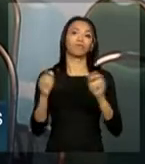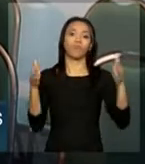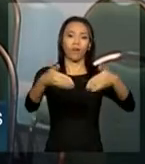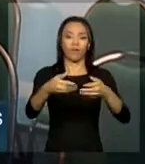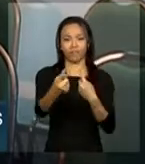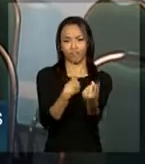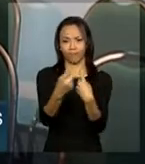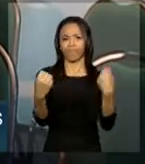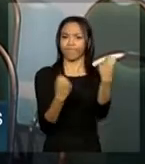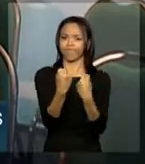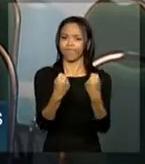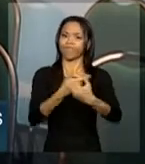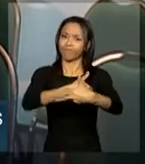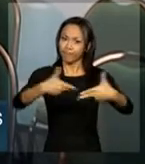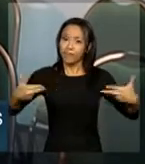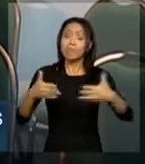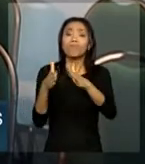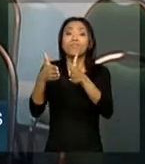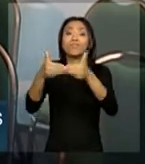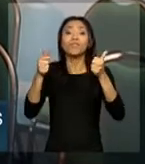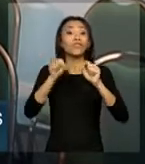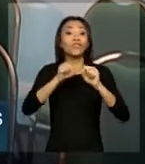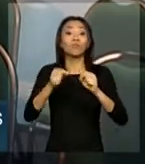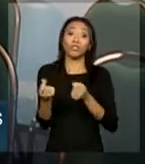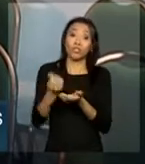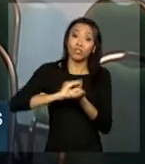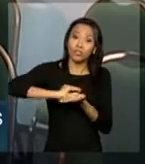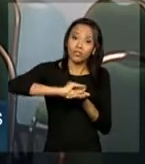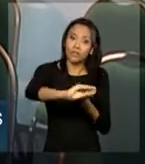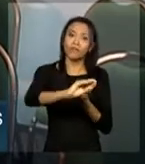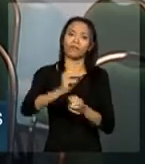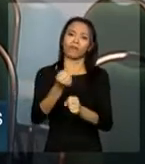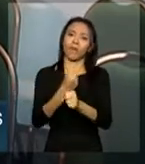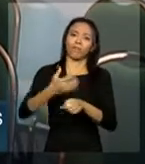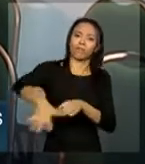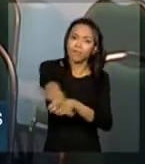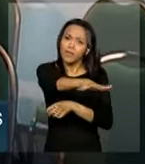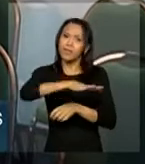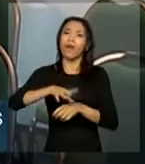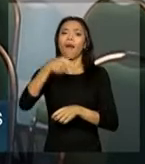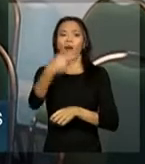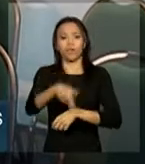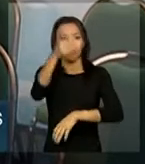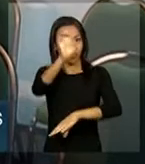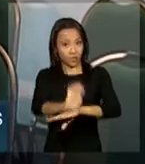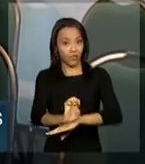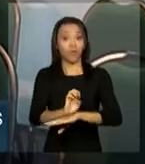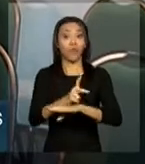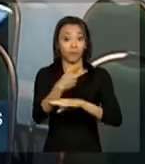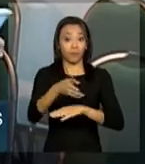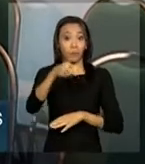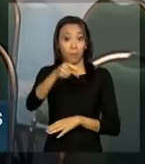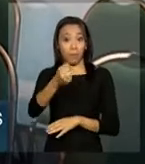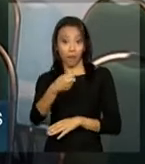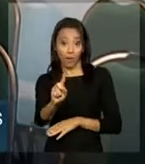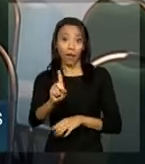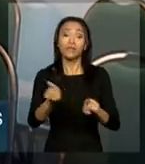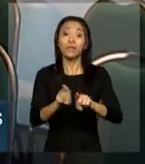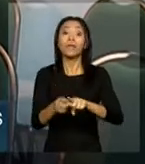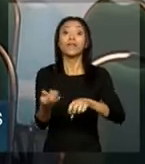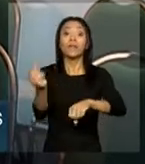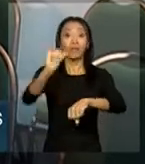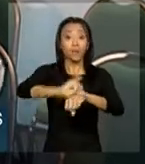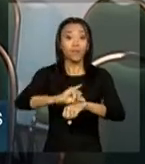solicitando um aporte extra de recursos para investimentos nessa área aqui no estado do Pará e na cidade